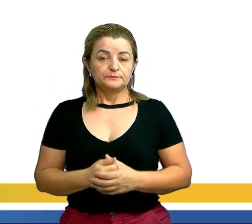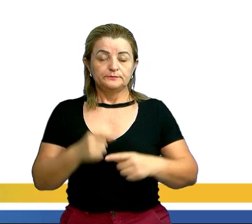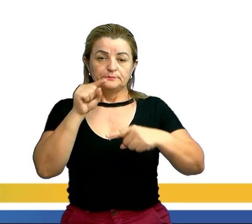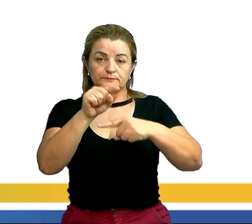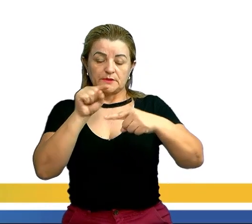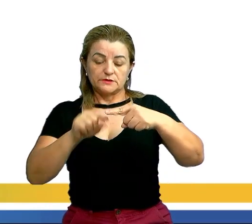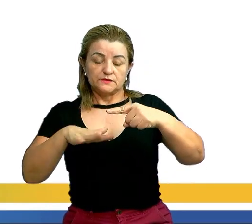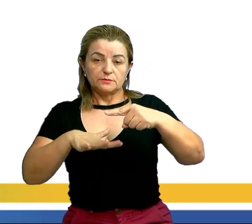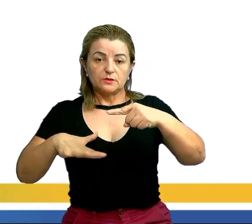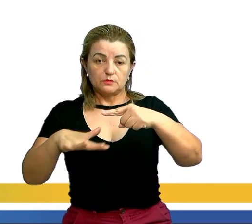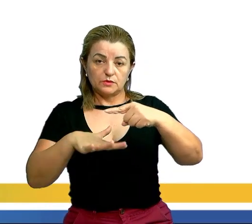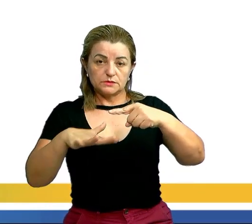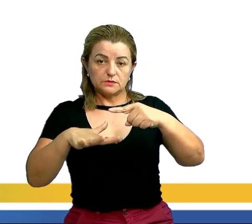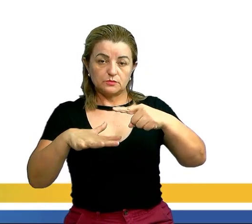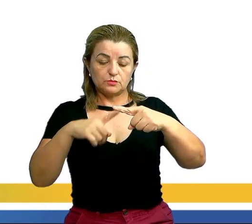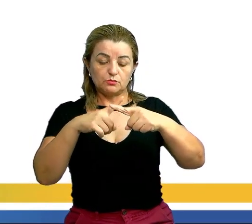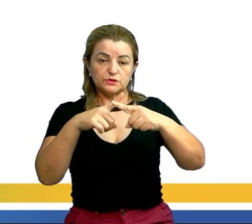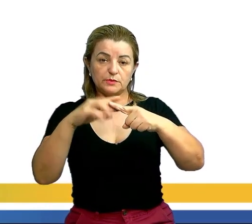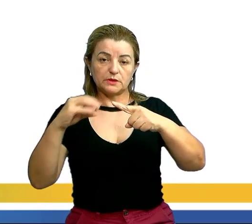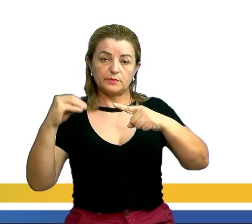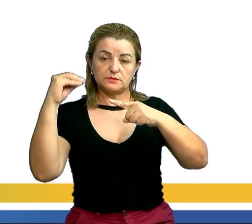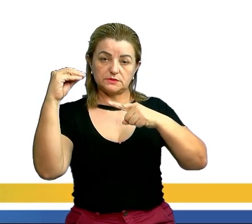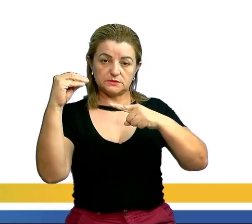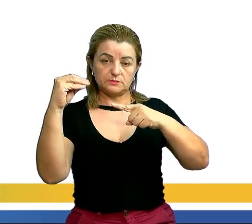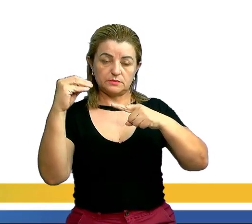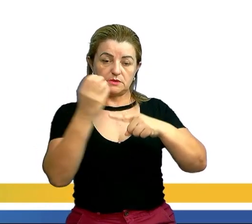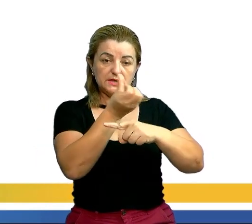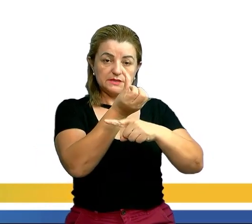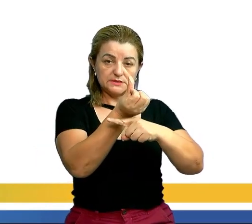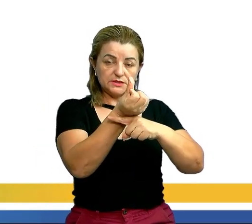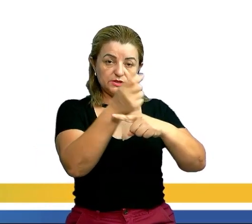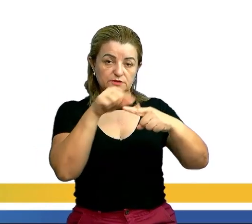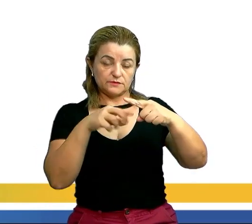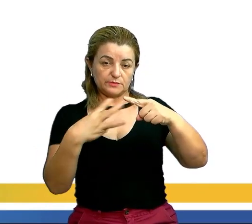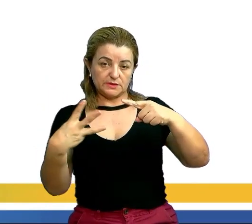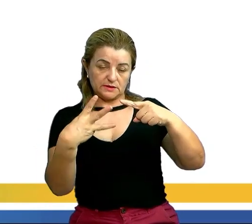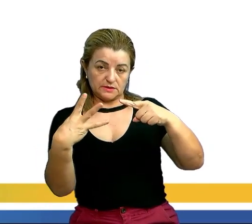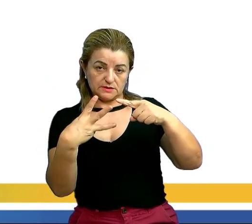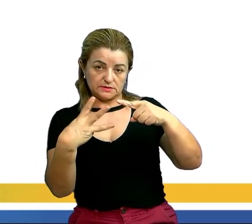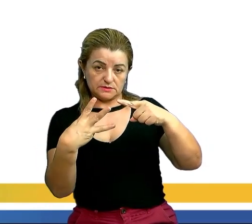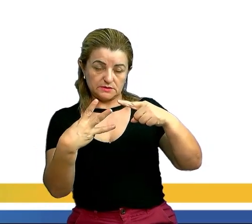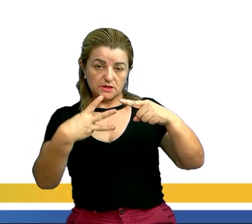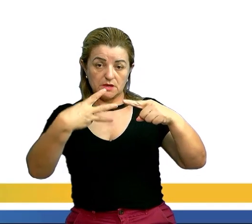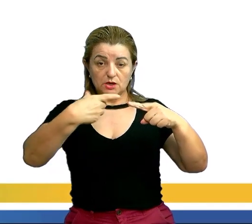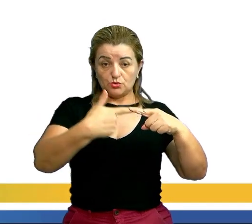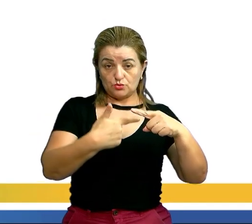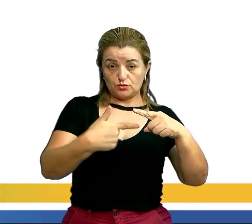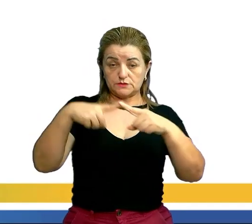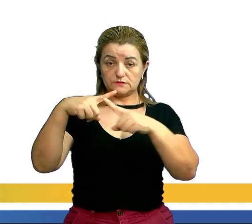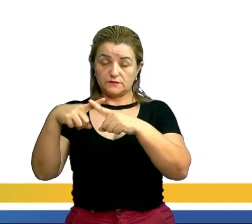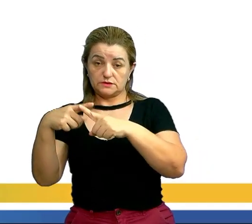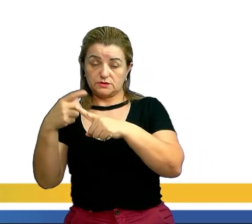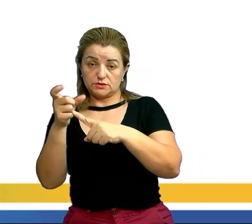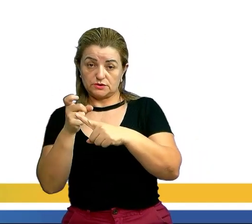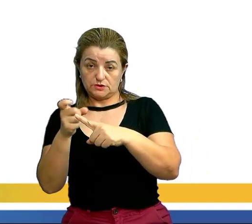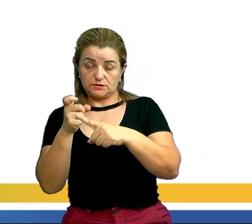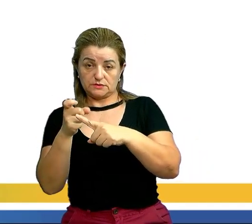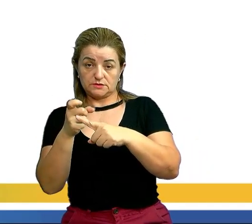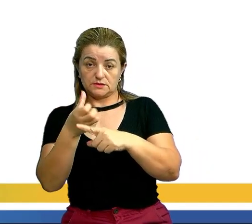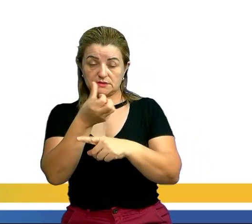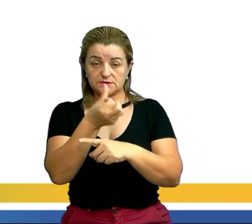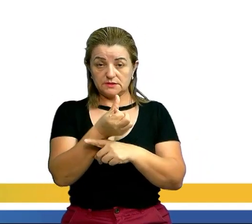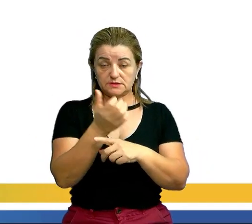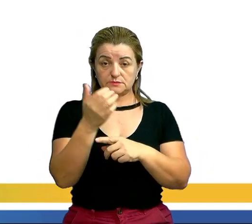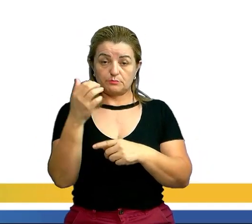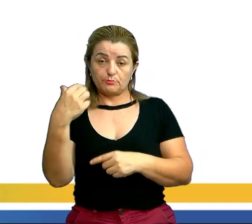pelo de baixo, multiplica pelo de cima. 6 dividido para 3 é 2. 2 vezes X é 2X. 6 por 2